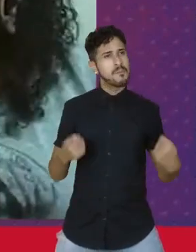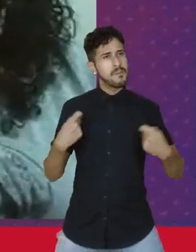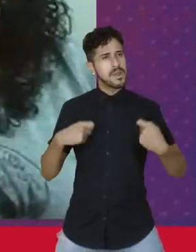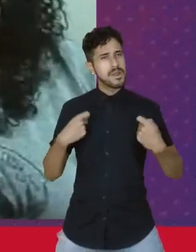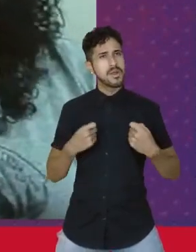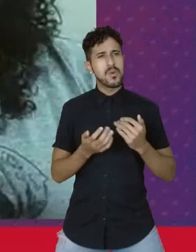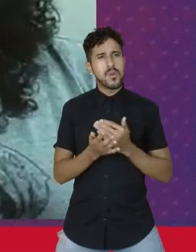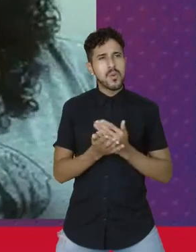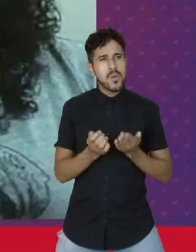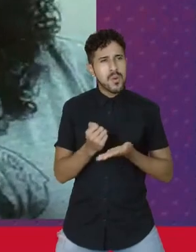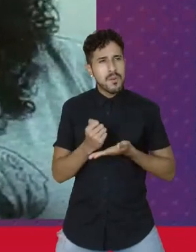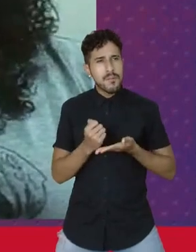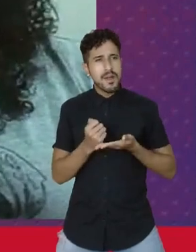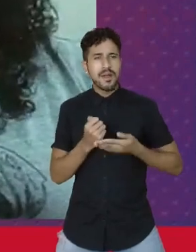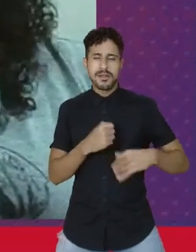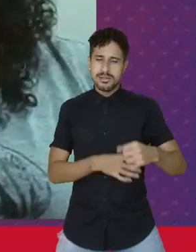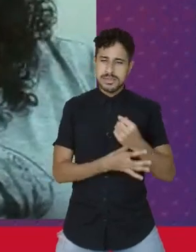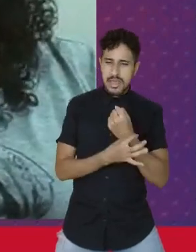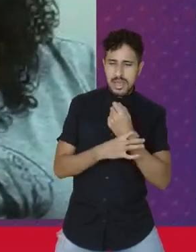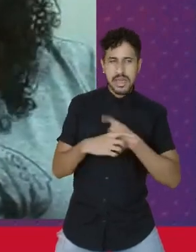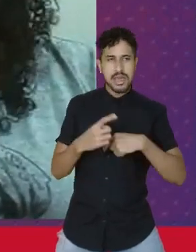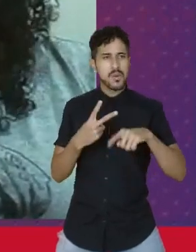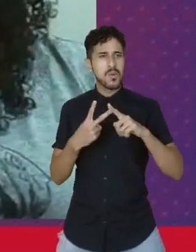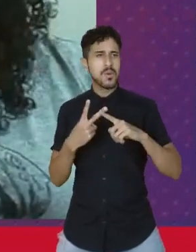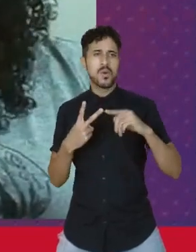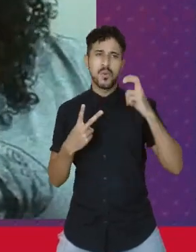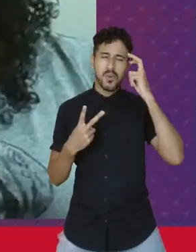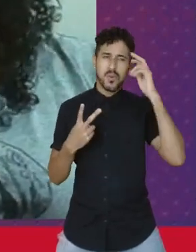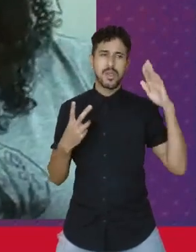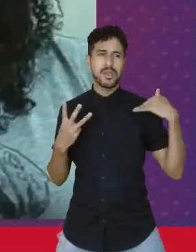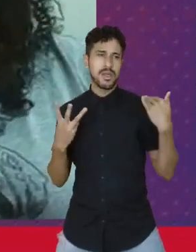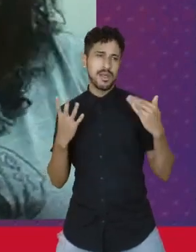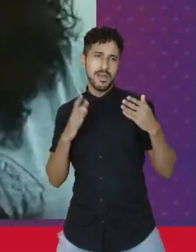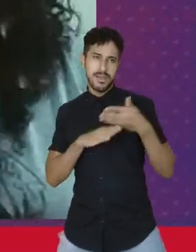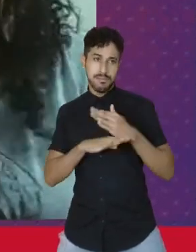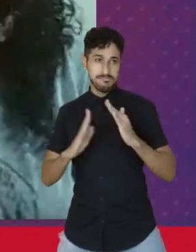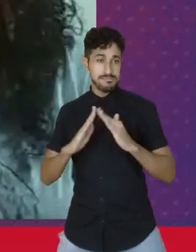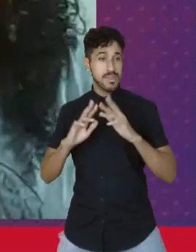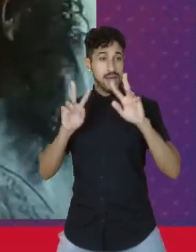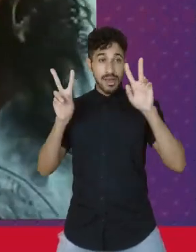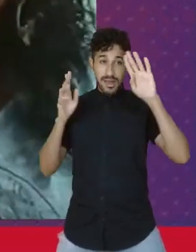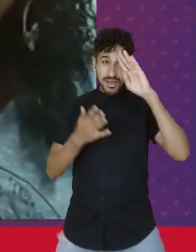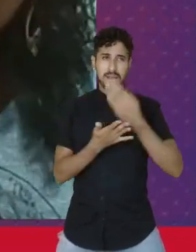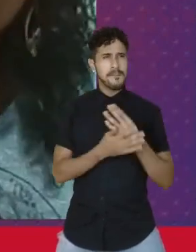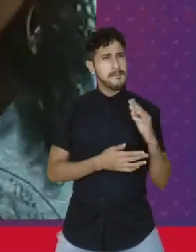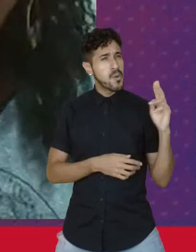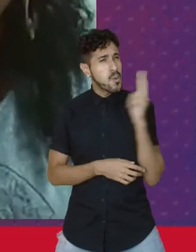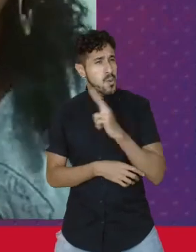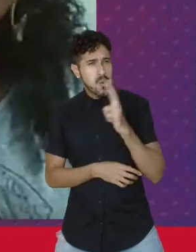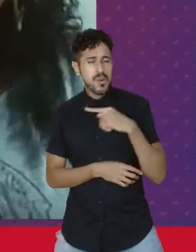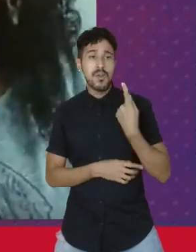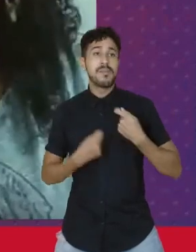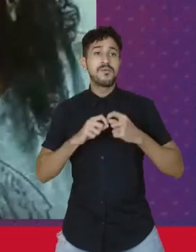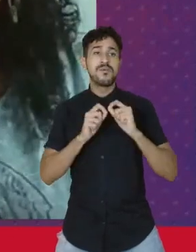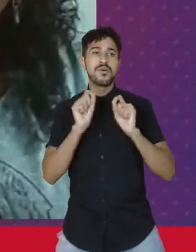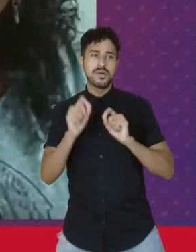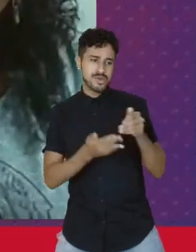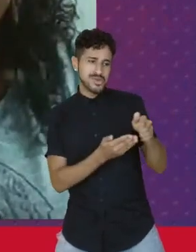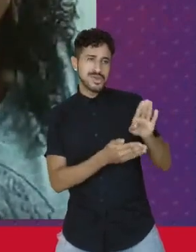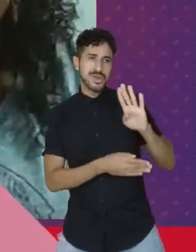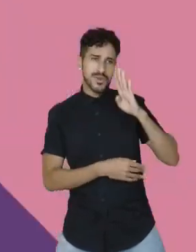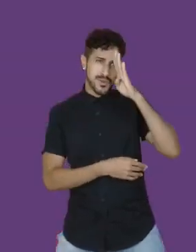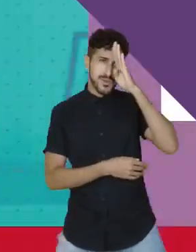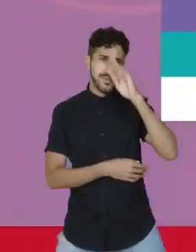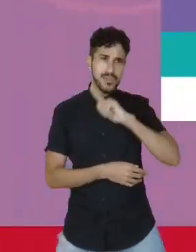desde a área de segurança, cultura, lazer, moradia. Então, acho que, de urgente, o a gente precisa fazer é tirar esse